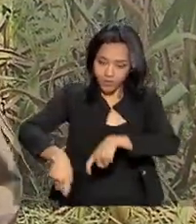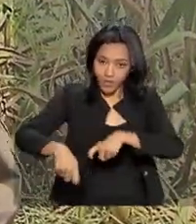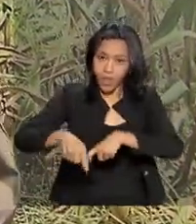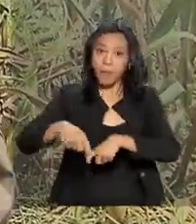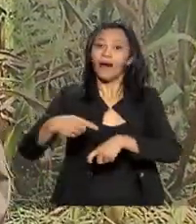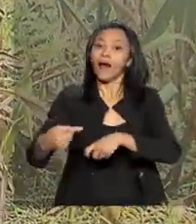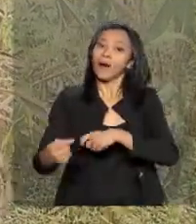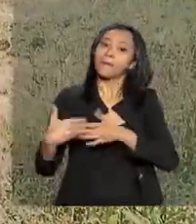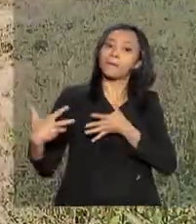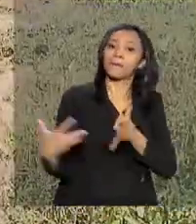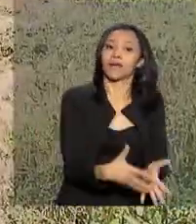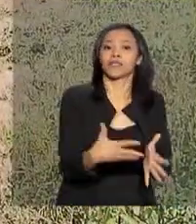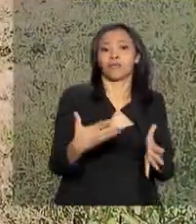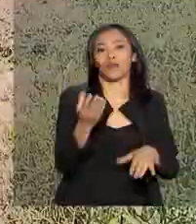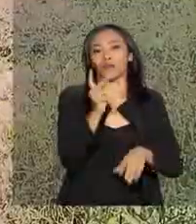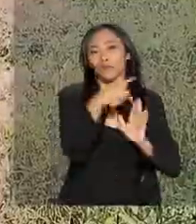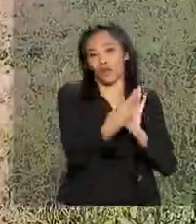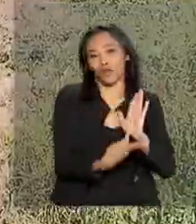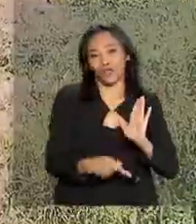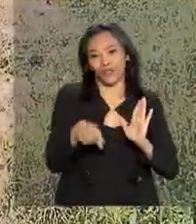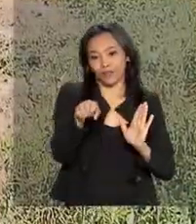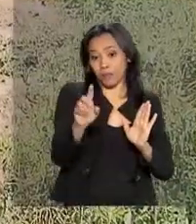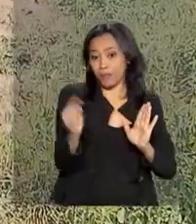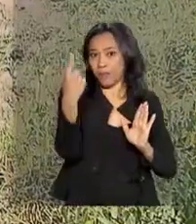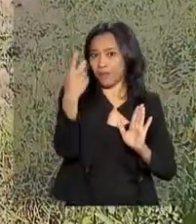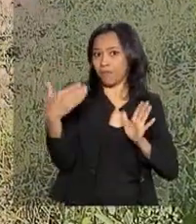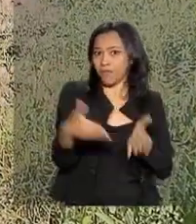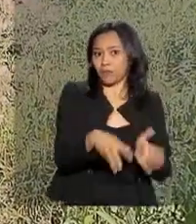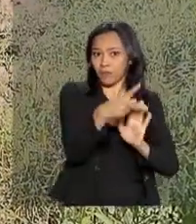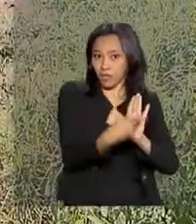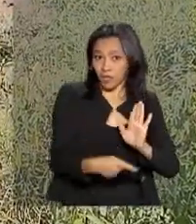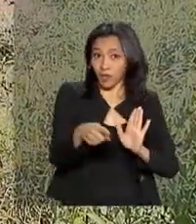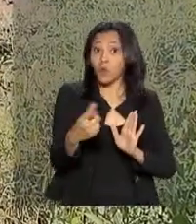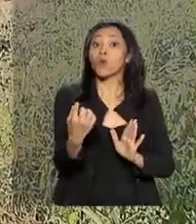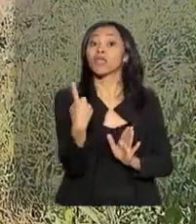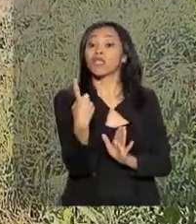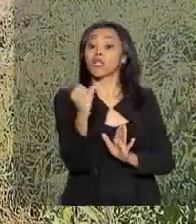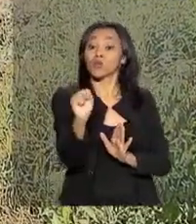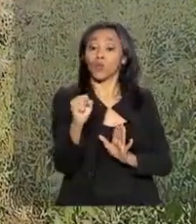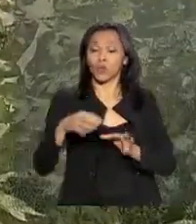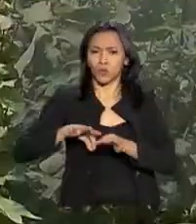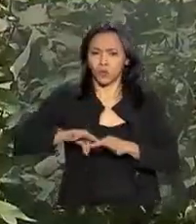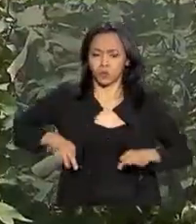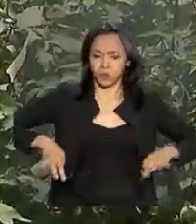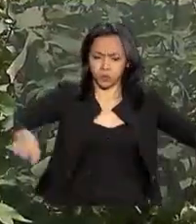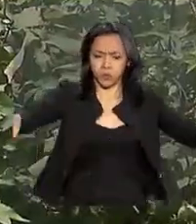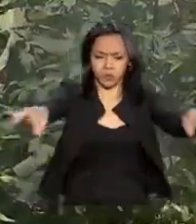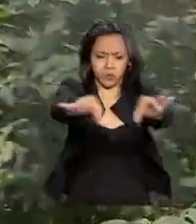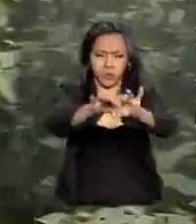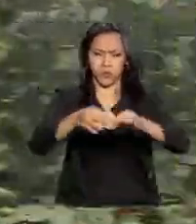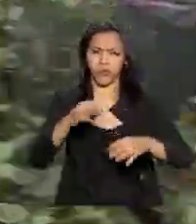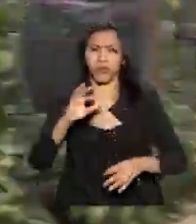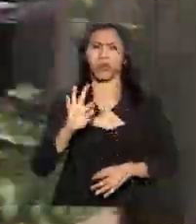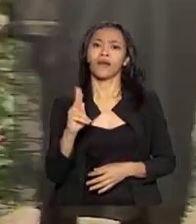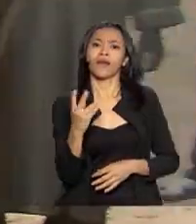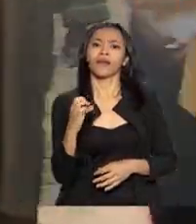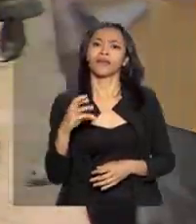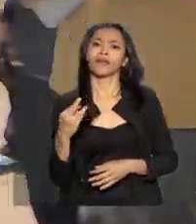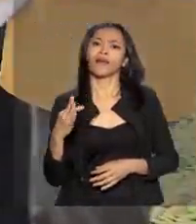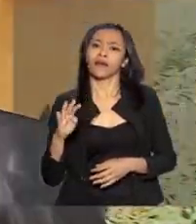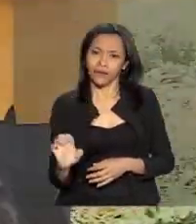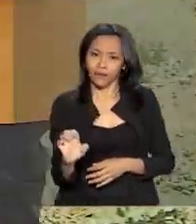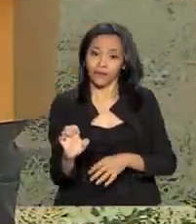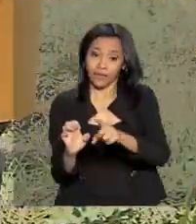brasileiro. As propriedades deles somam 18 hectares em um vilarejo próximo a Bamako, capital do Mali.